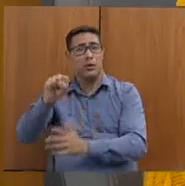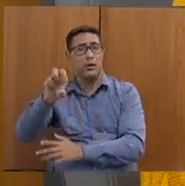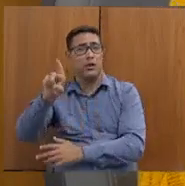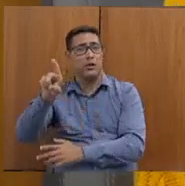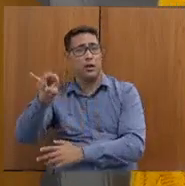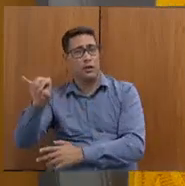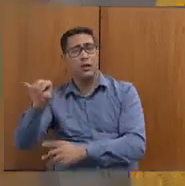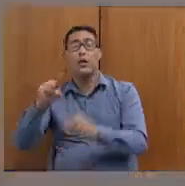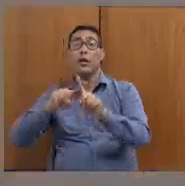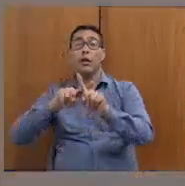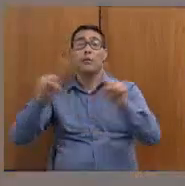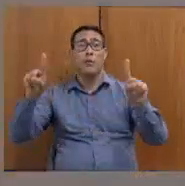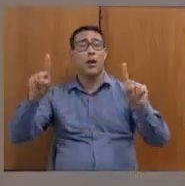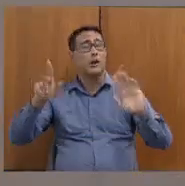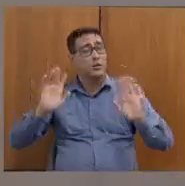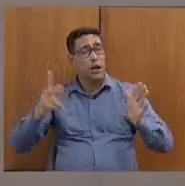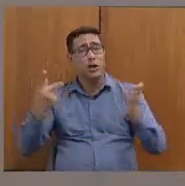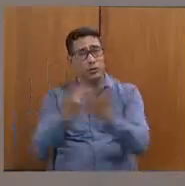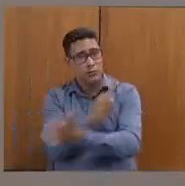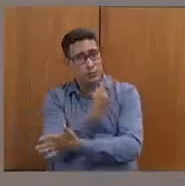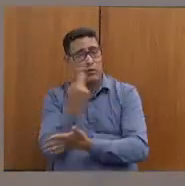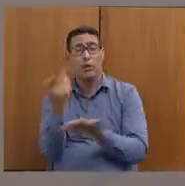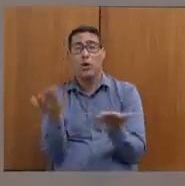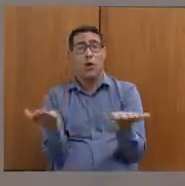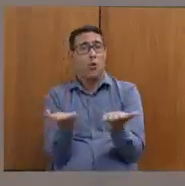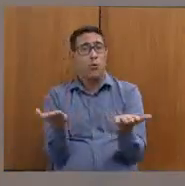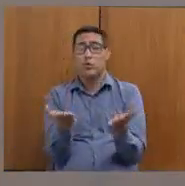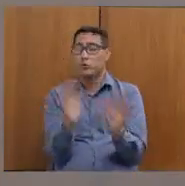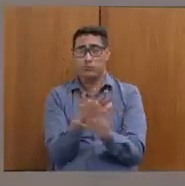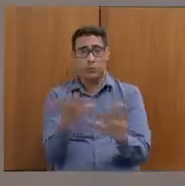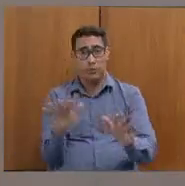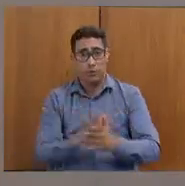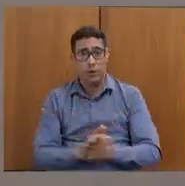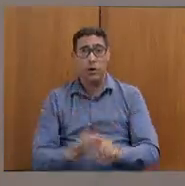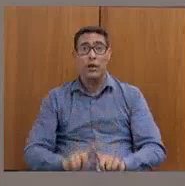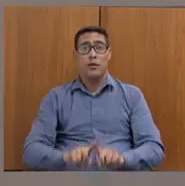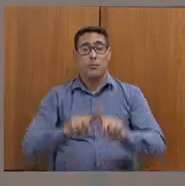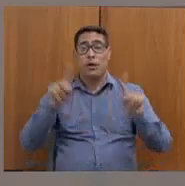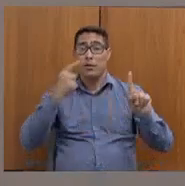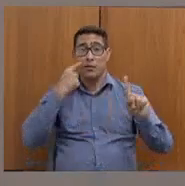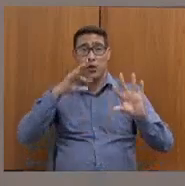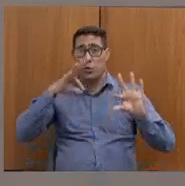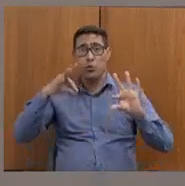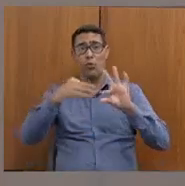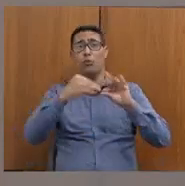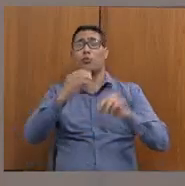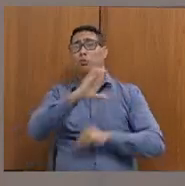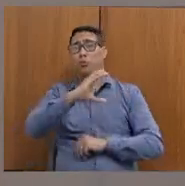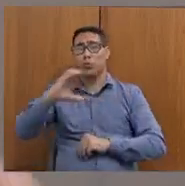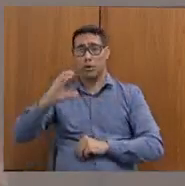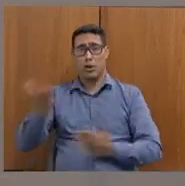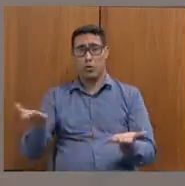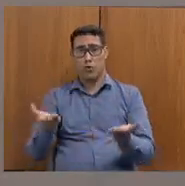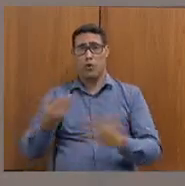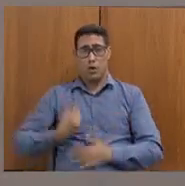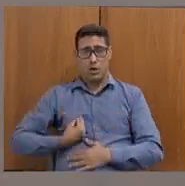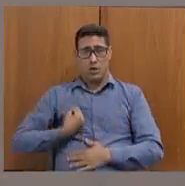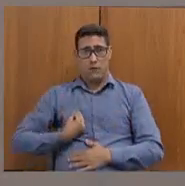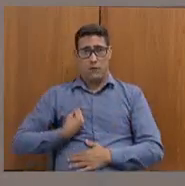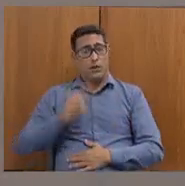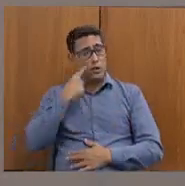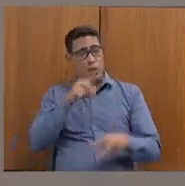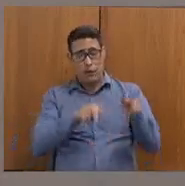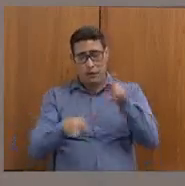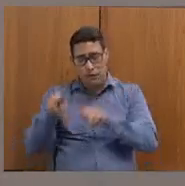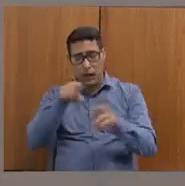é uma coisa que já aconteceu e hoje não está mais. E, se eu olhar todos os conselhos que estão hoje, que eu fiz questão de verificar